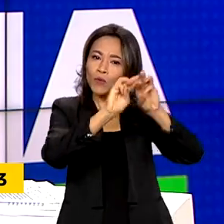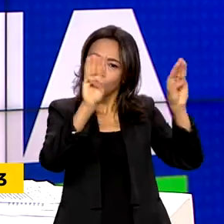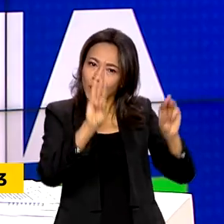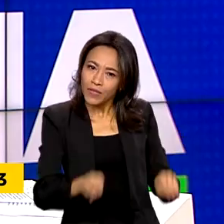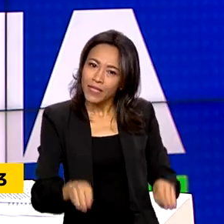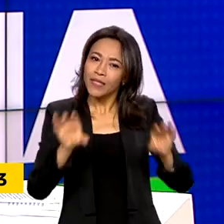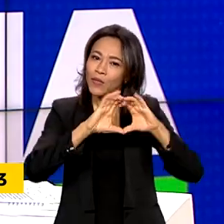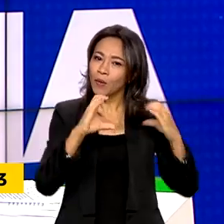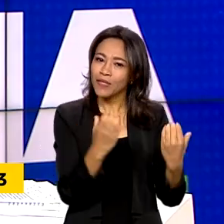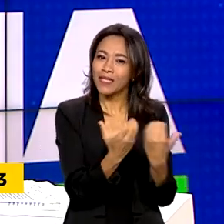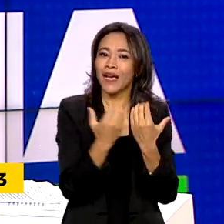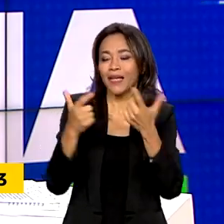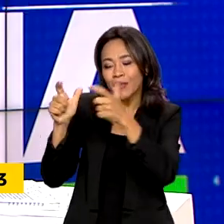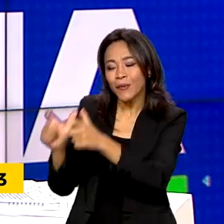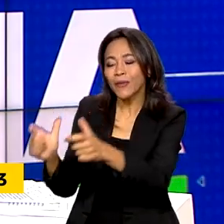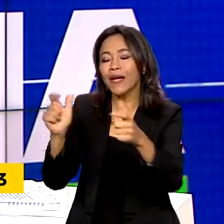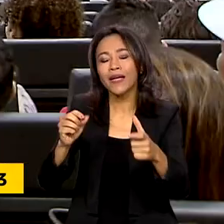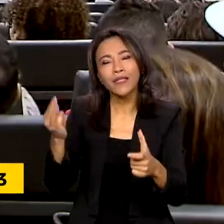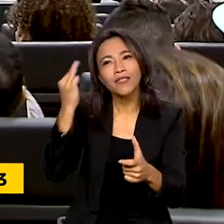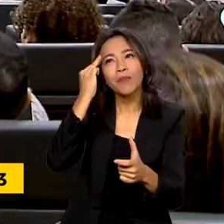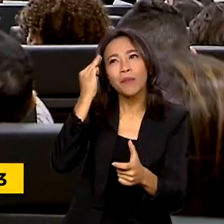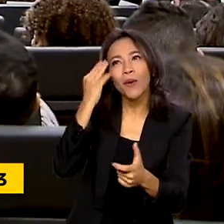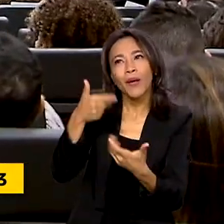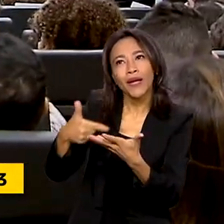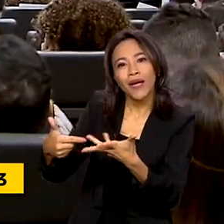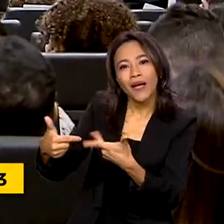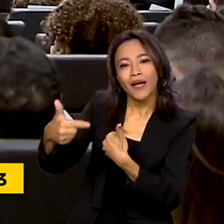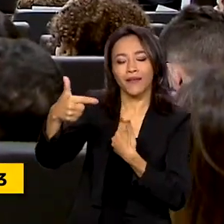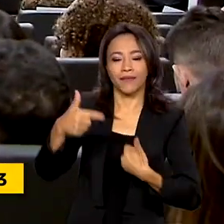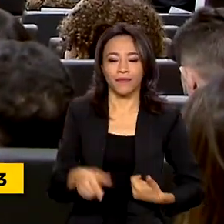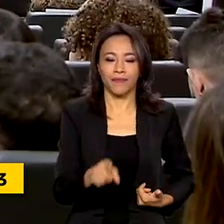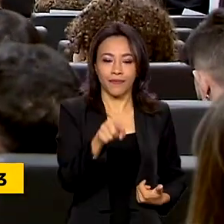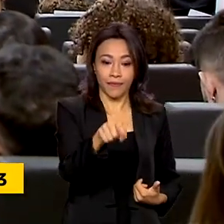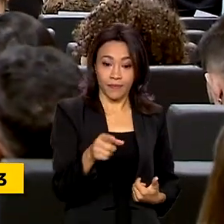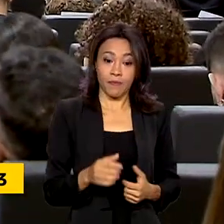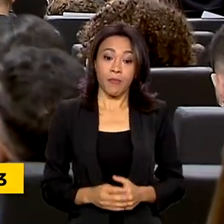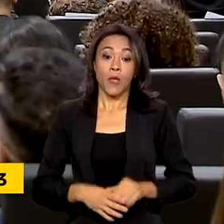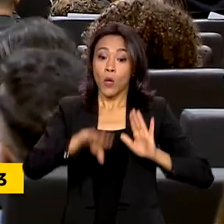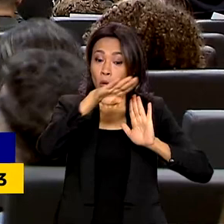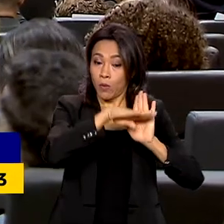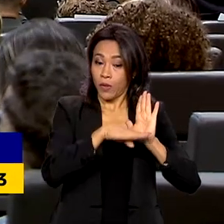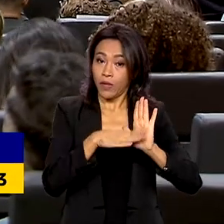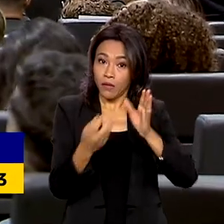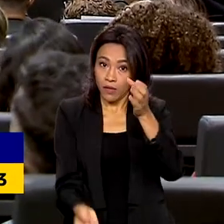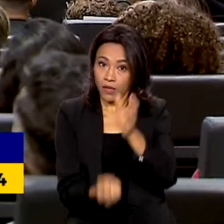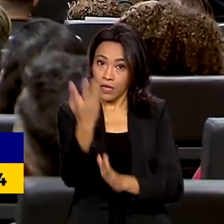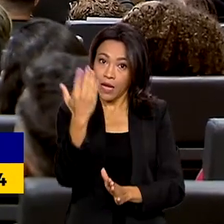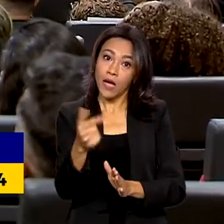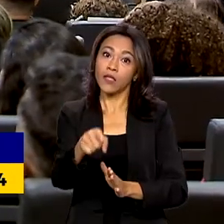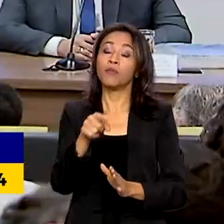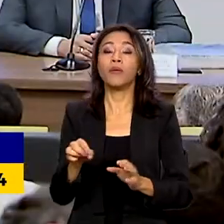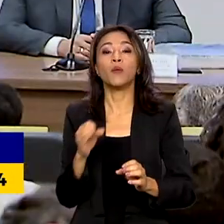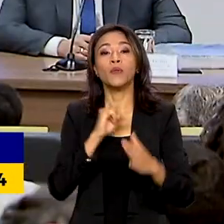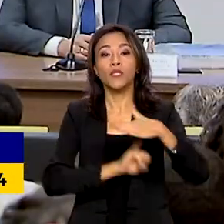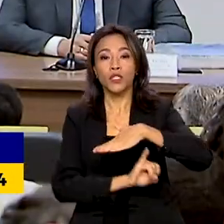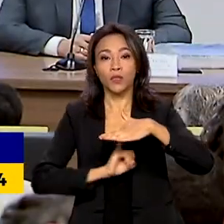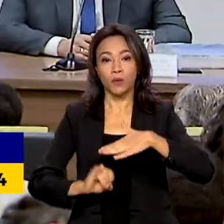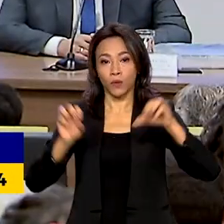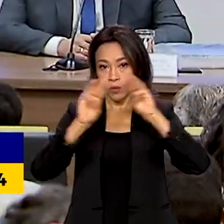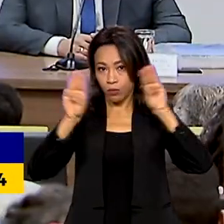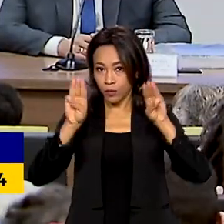e espaços de memória popular. O programa criado pelo Instituto Brasileiro de Museus procura apoiar e